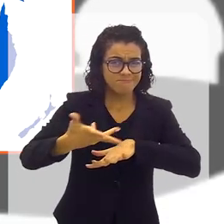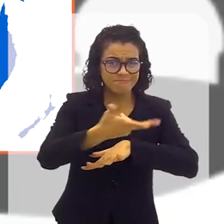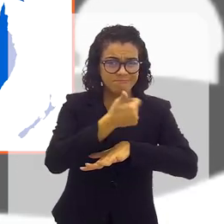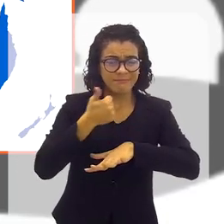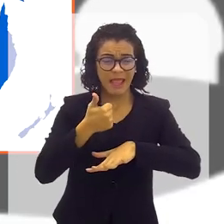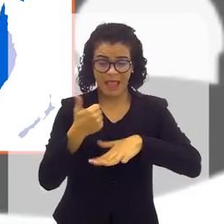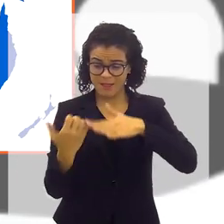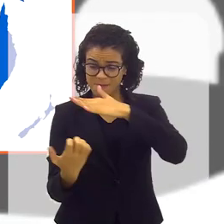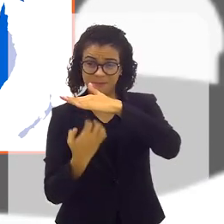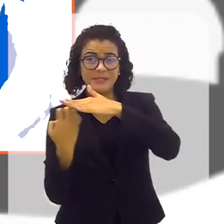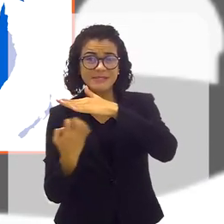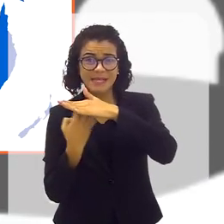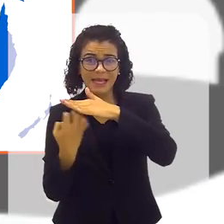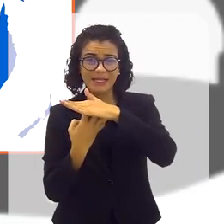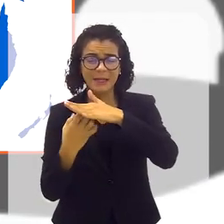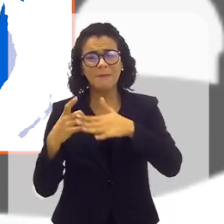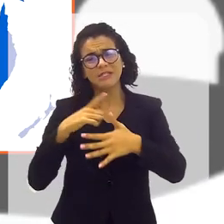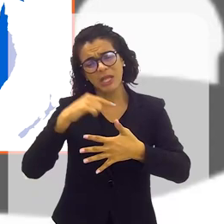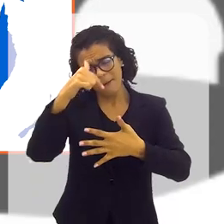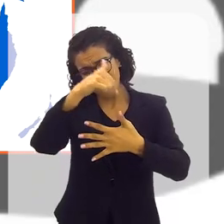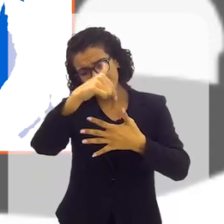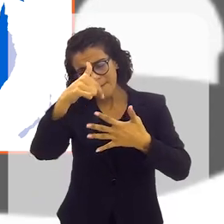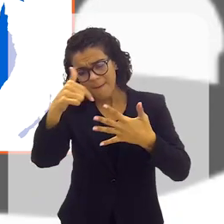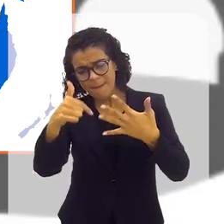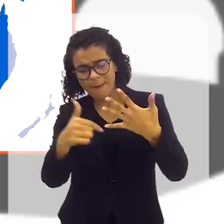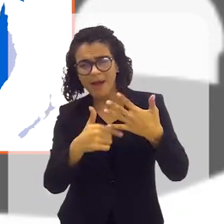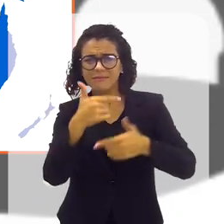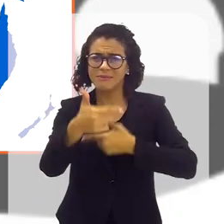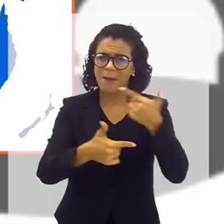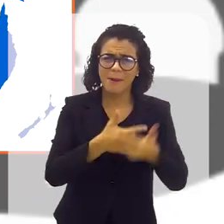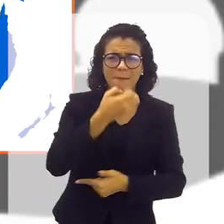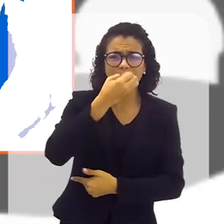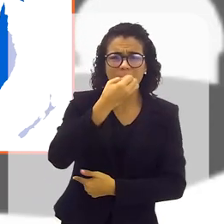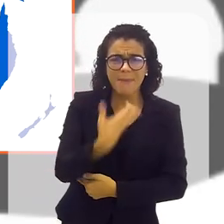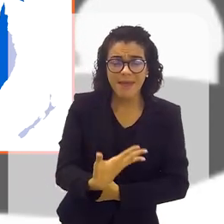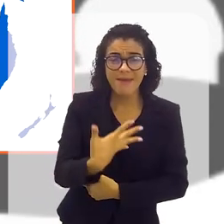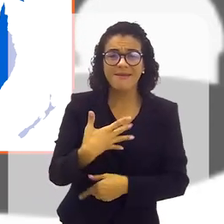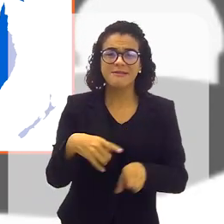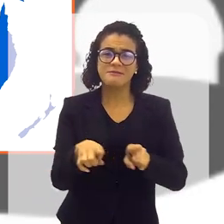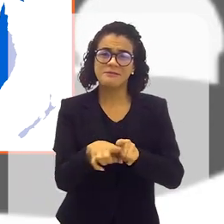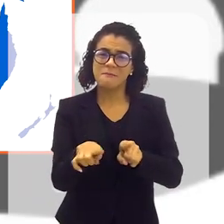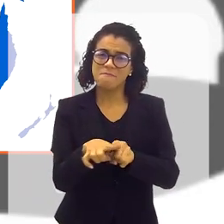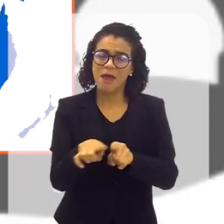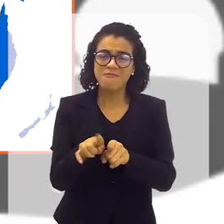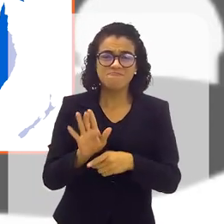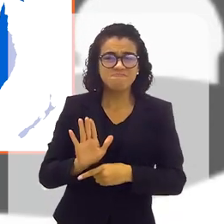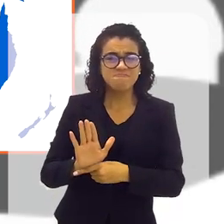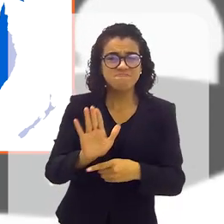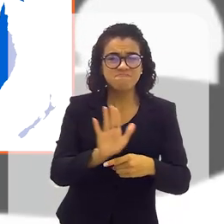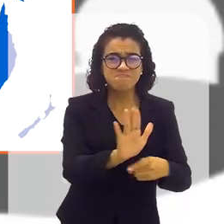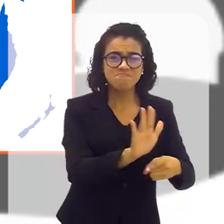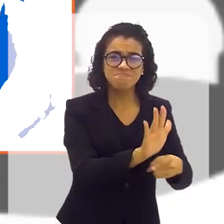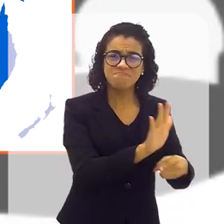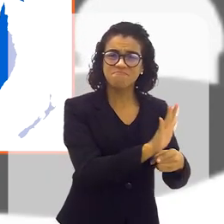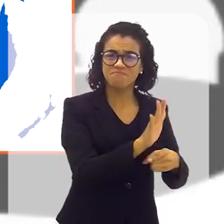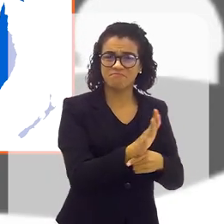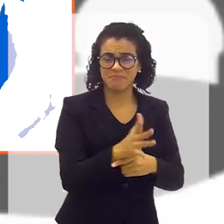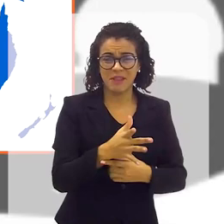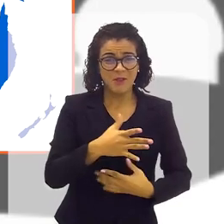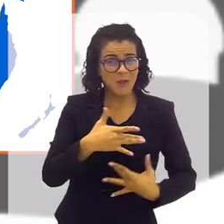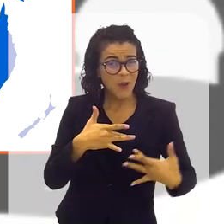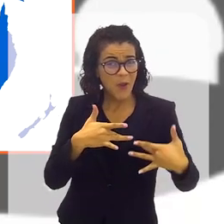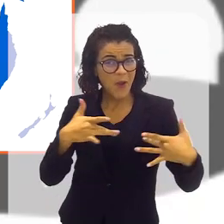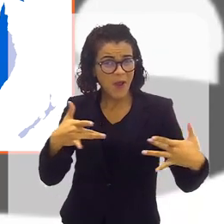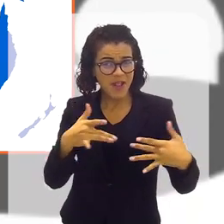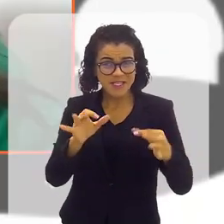empresária, tem todos esses predicados que você trabalha tão bem, sendo uma mulher agregadora, unidora de almas